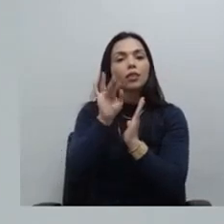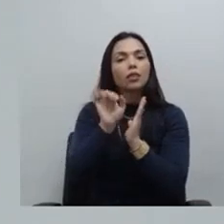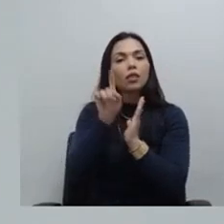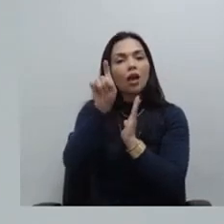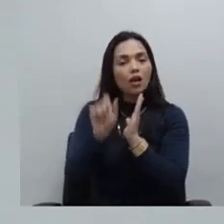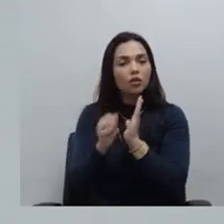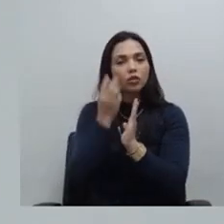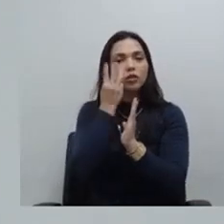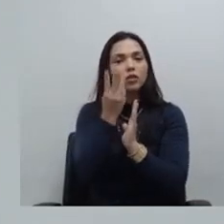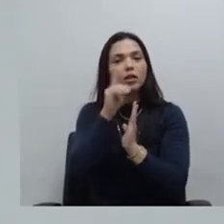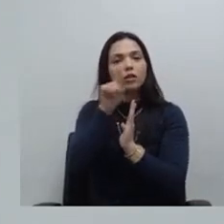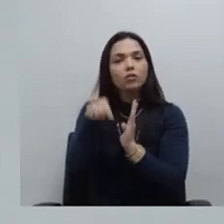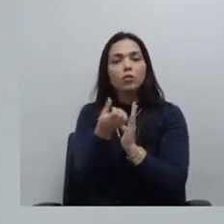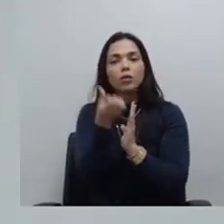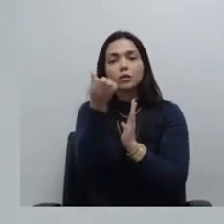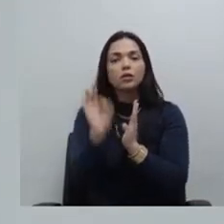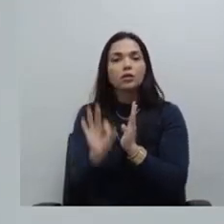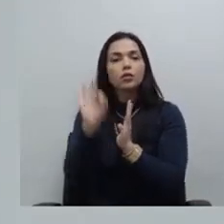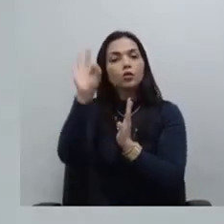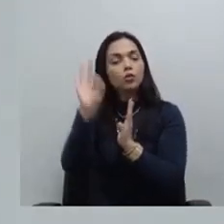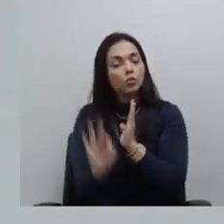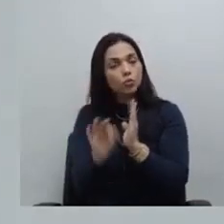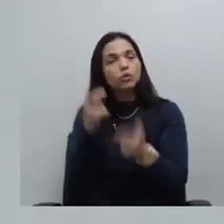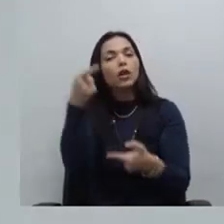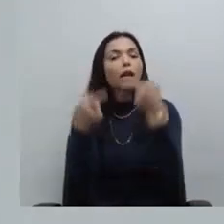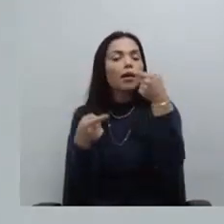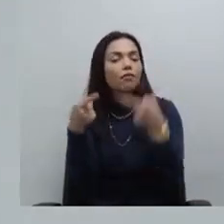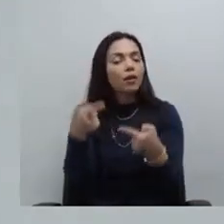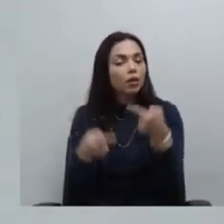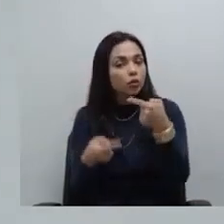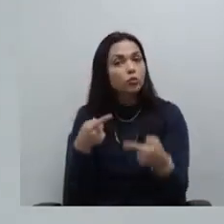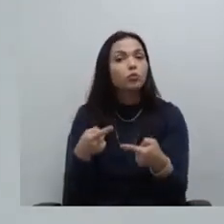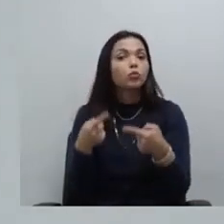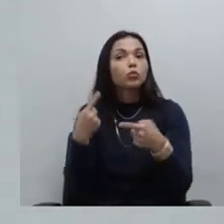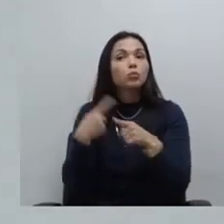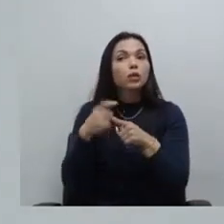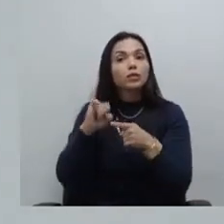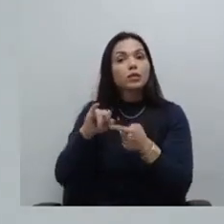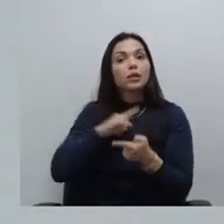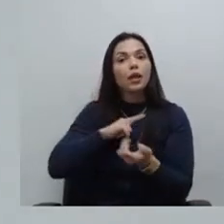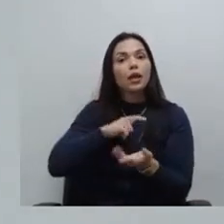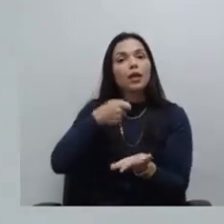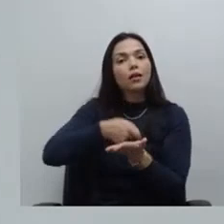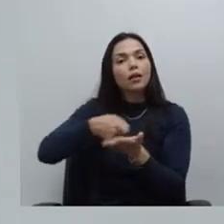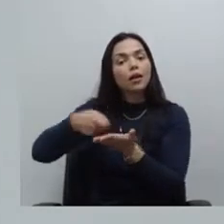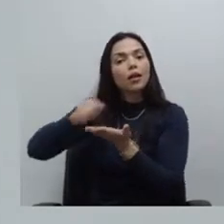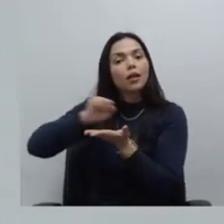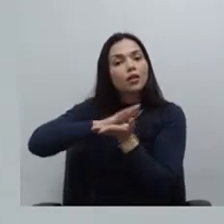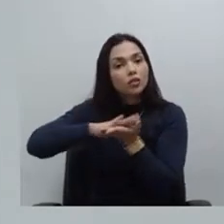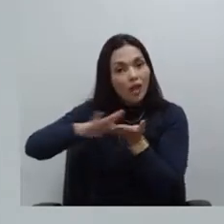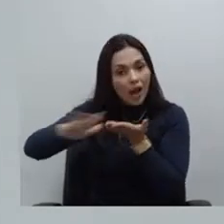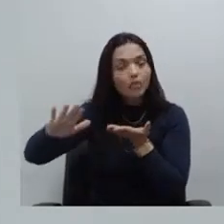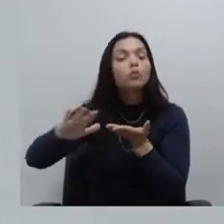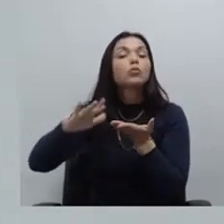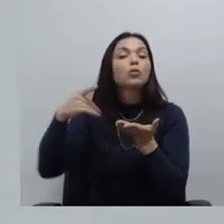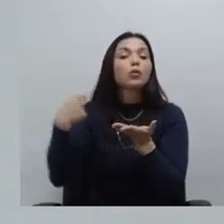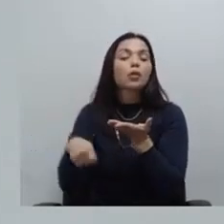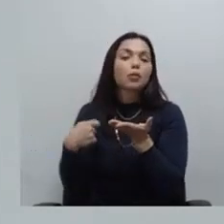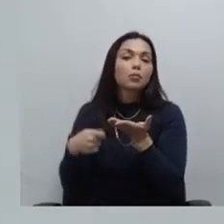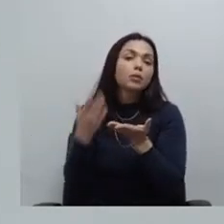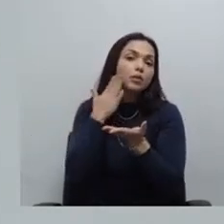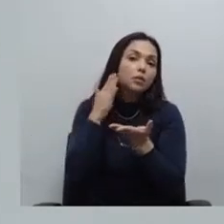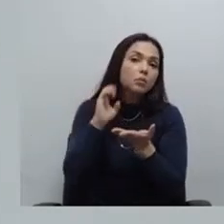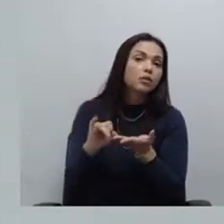mensalidades é o segundo ponto de pauta que iremos discutir então convido todos e todas associados a participarem dessa última Assembleia Geral